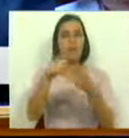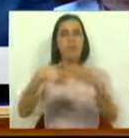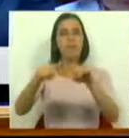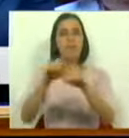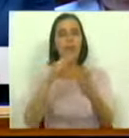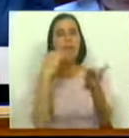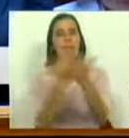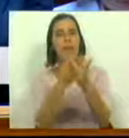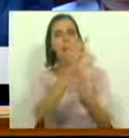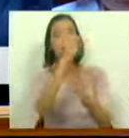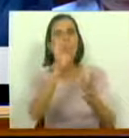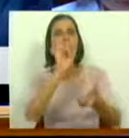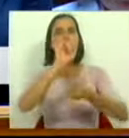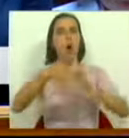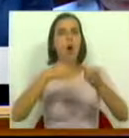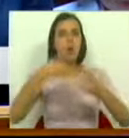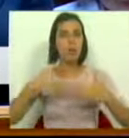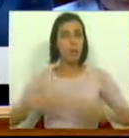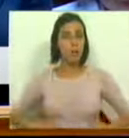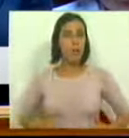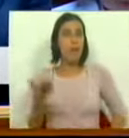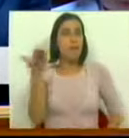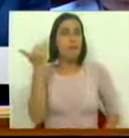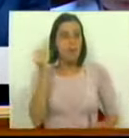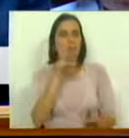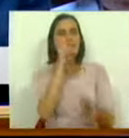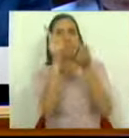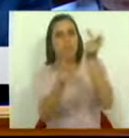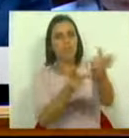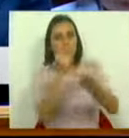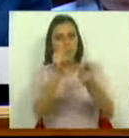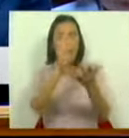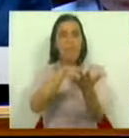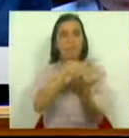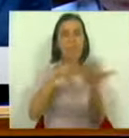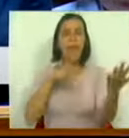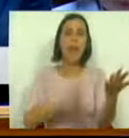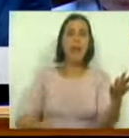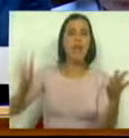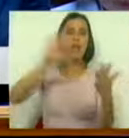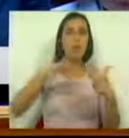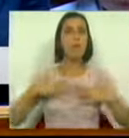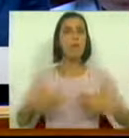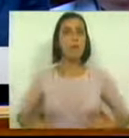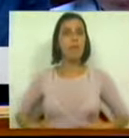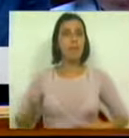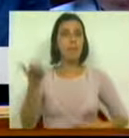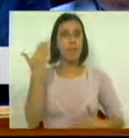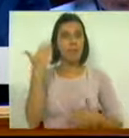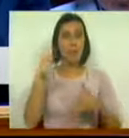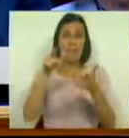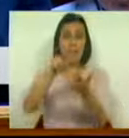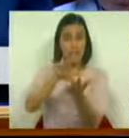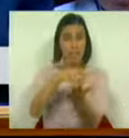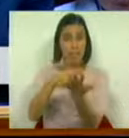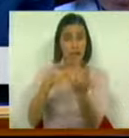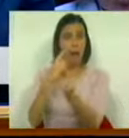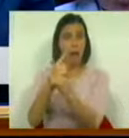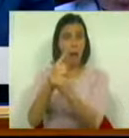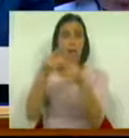atribuição dos graus de incapacidade, ainda são avaliados pela Tabela Nacional de Incapacidades. A tabela é esta,